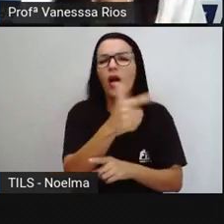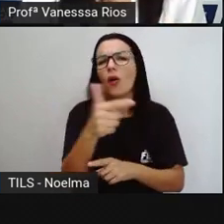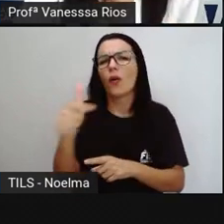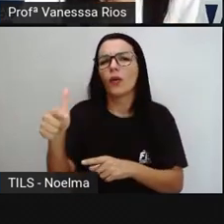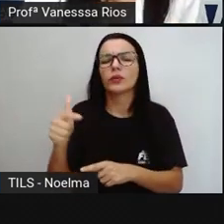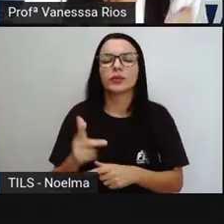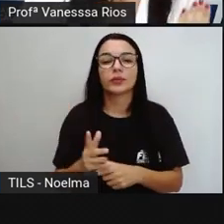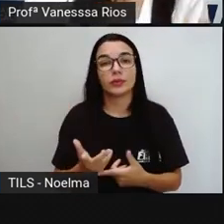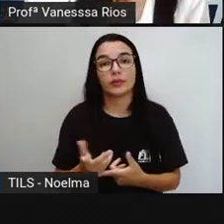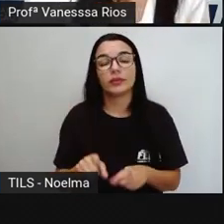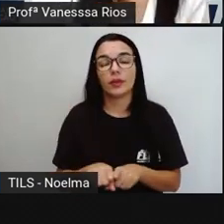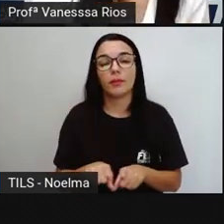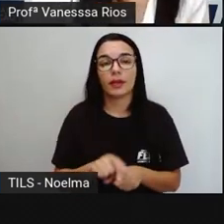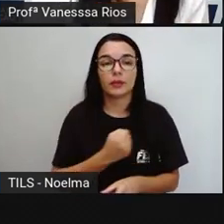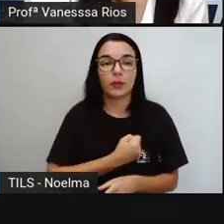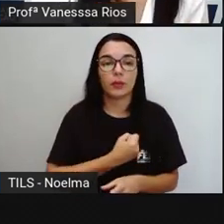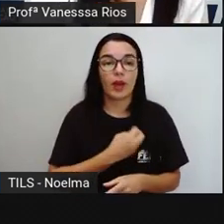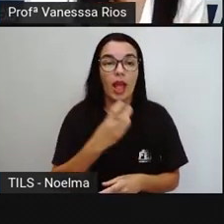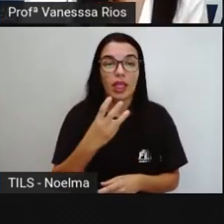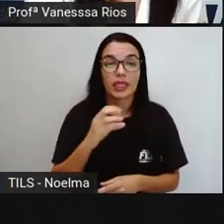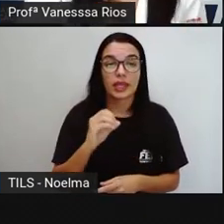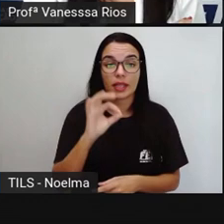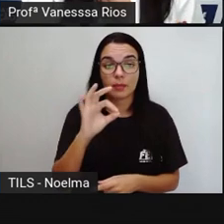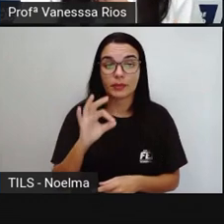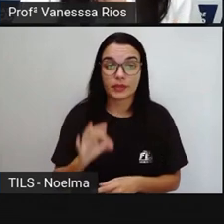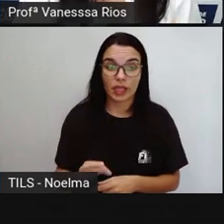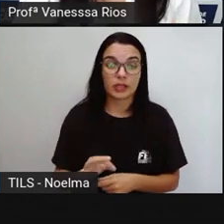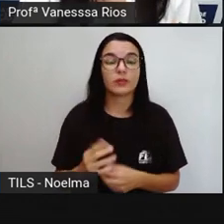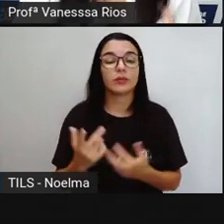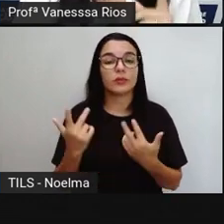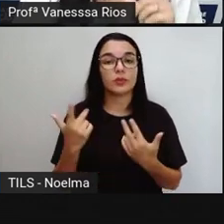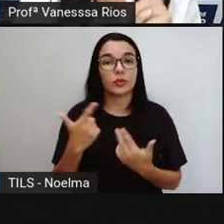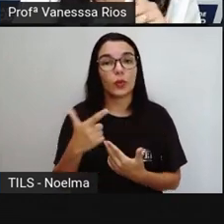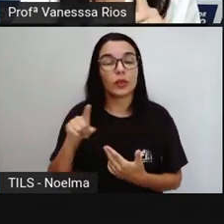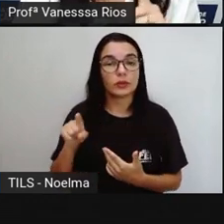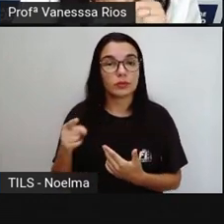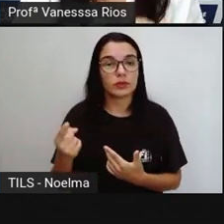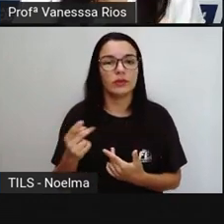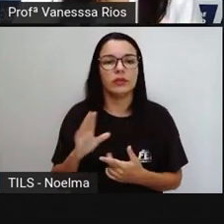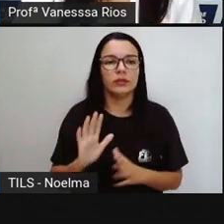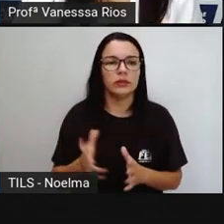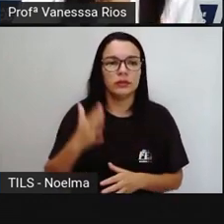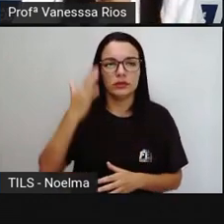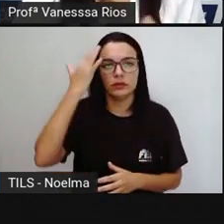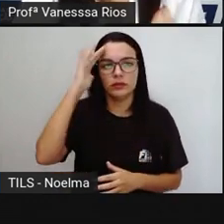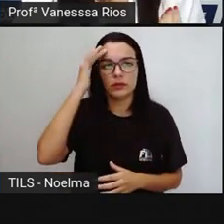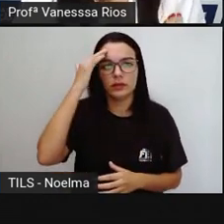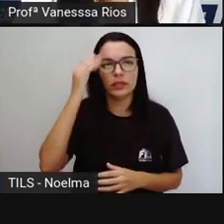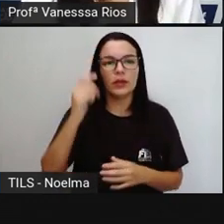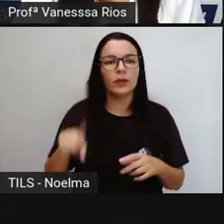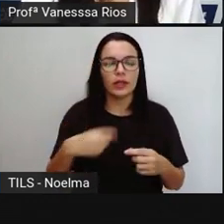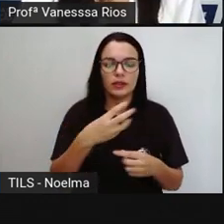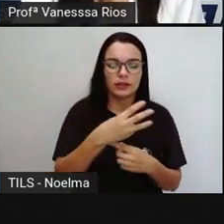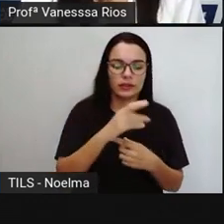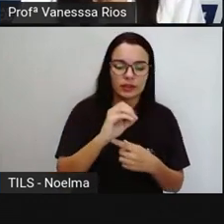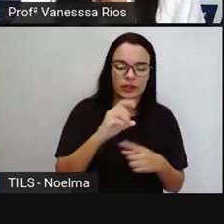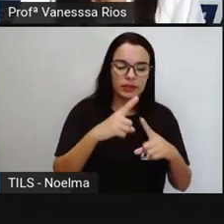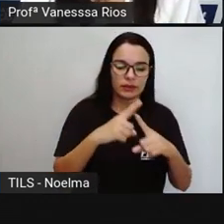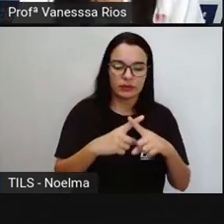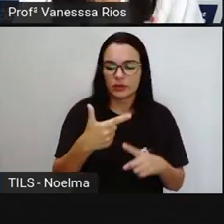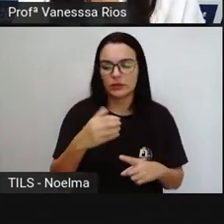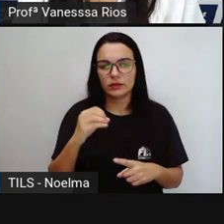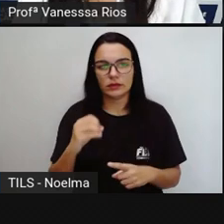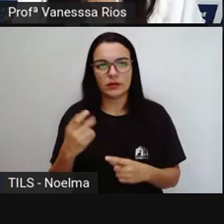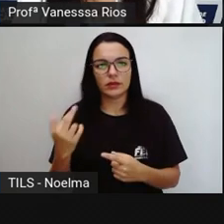Por exemplo 30% de 2 mil do mesmo jeito Eu sei que 1% é 20 então eu vou multiplicar 30 vezes